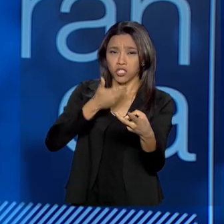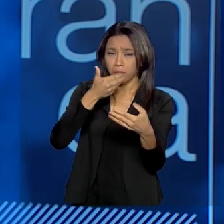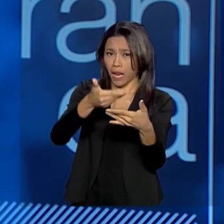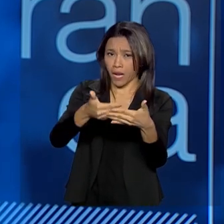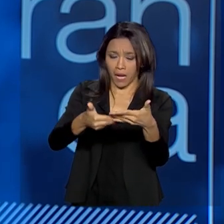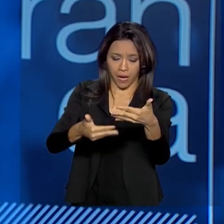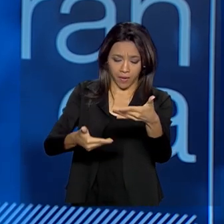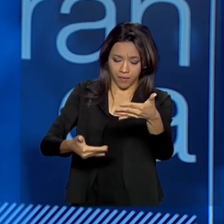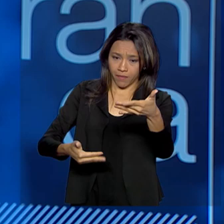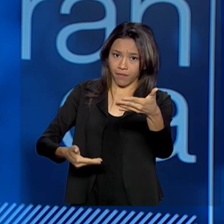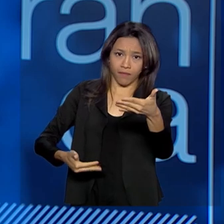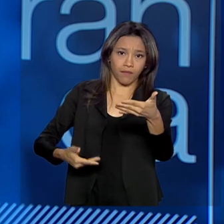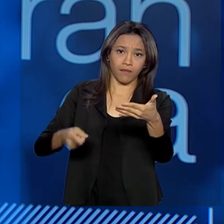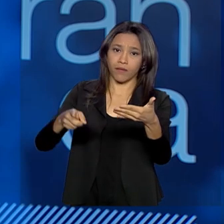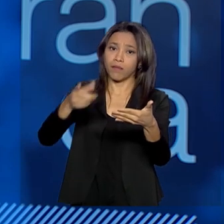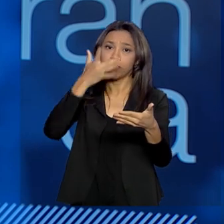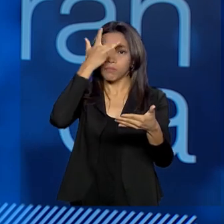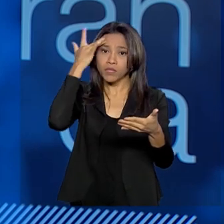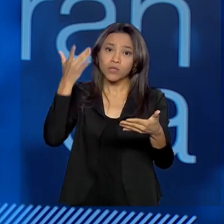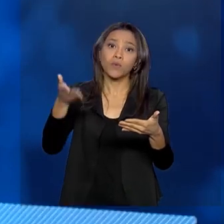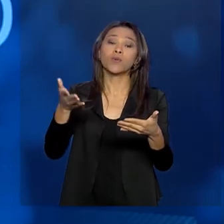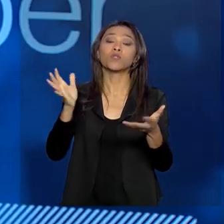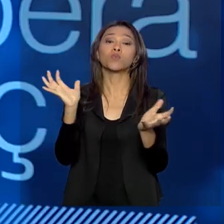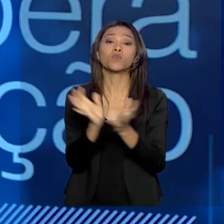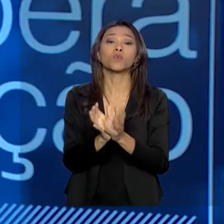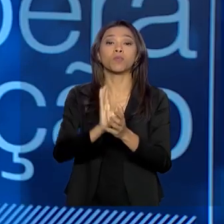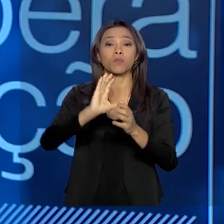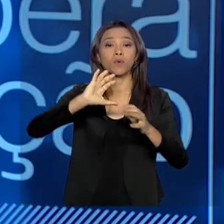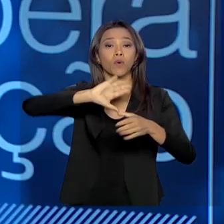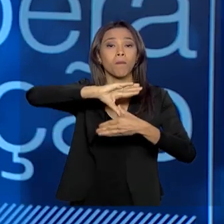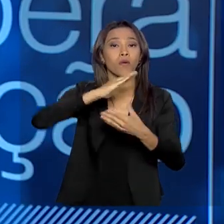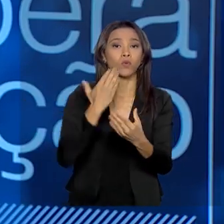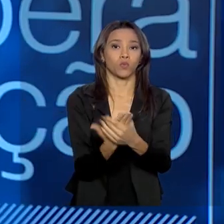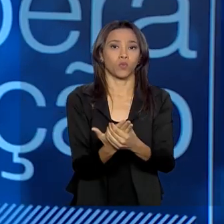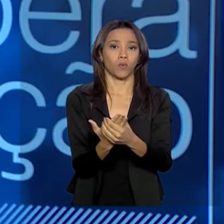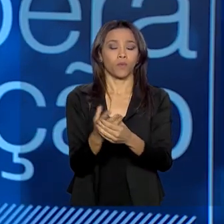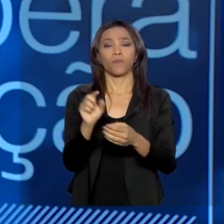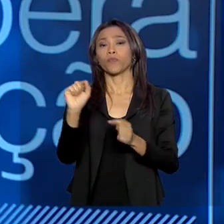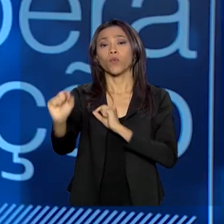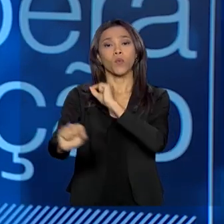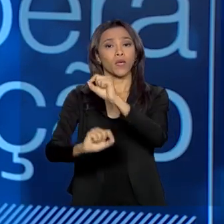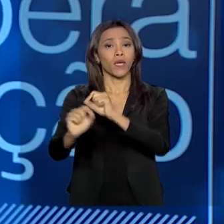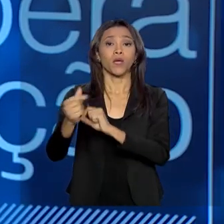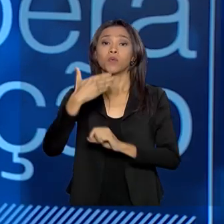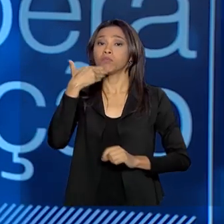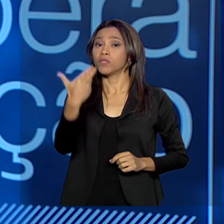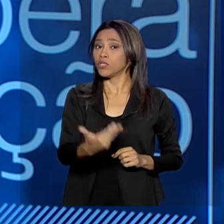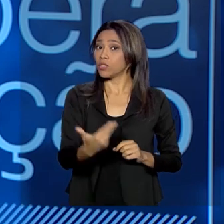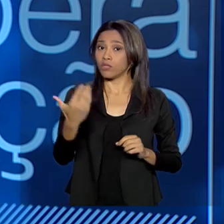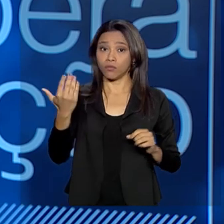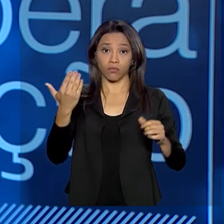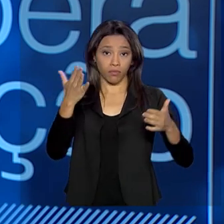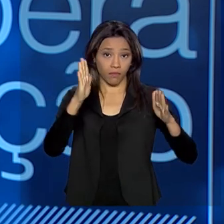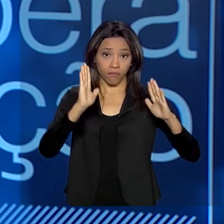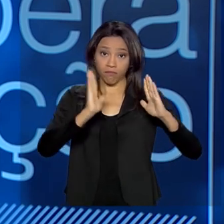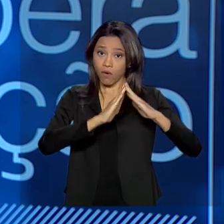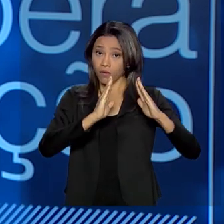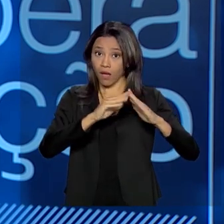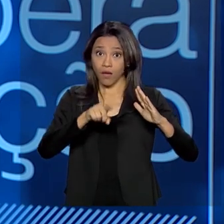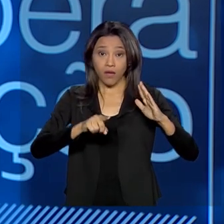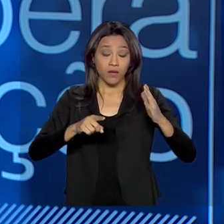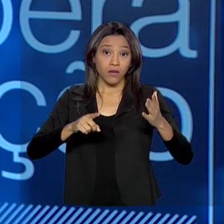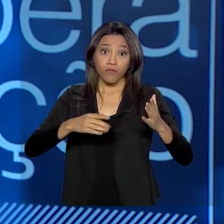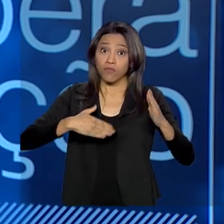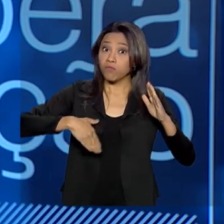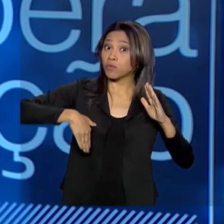cidadãos membros do Mercosul, os pedidos de residência de venezuelanos começaram a ultrapassar os